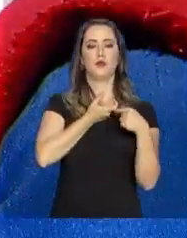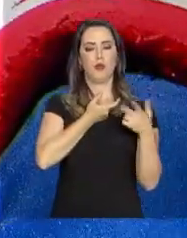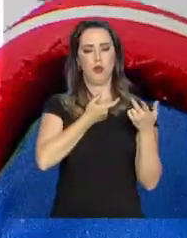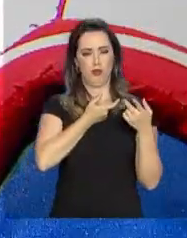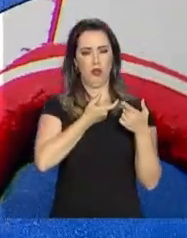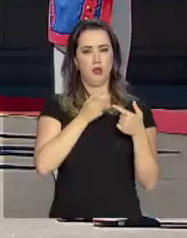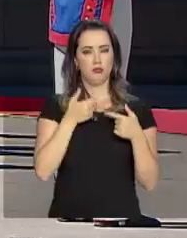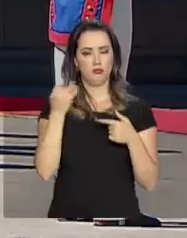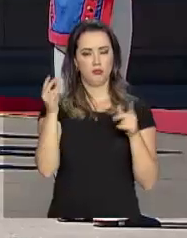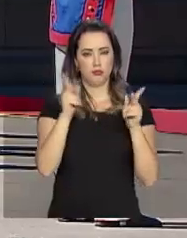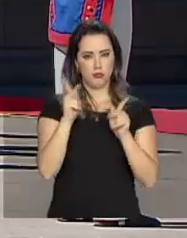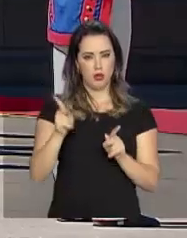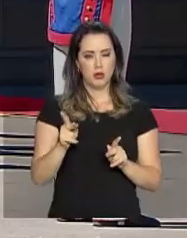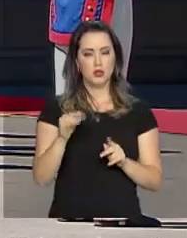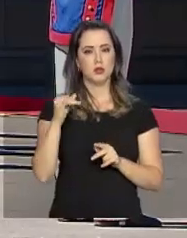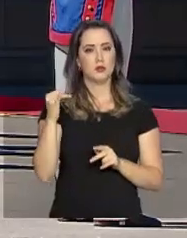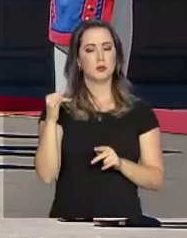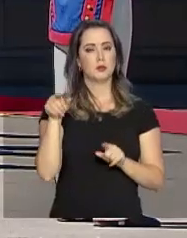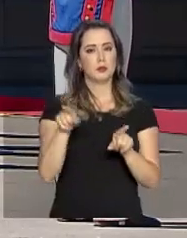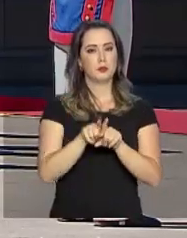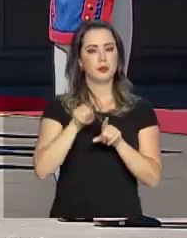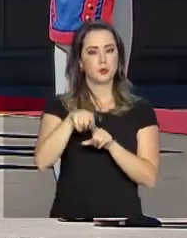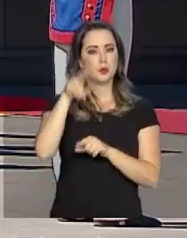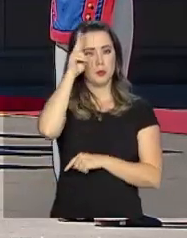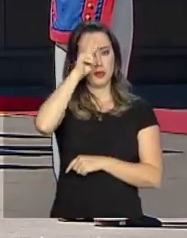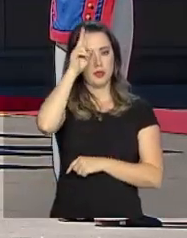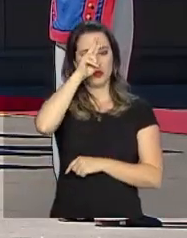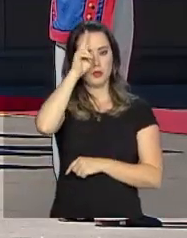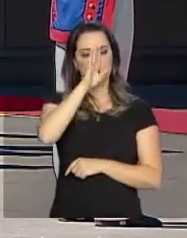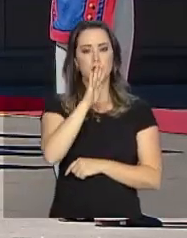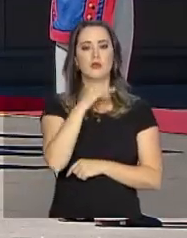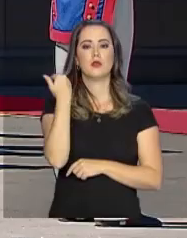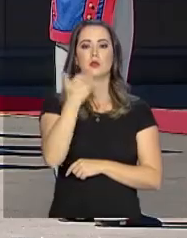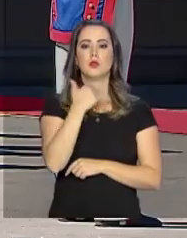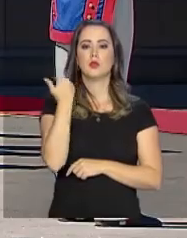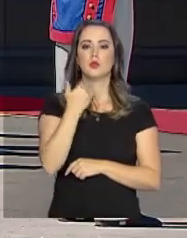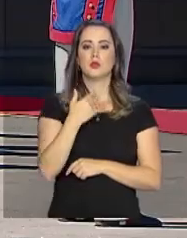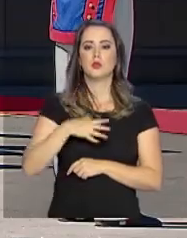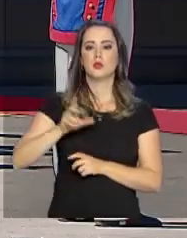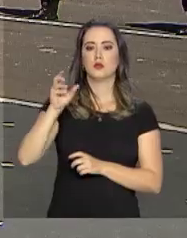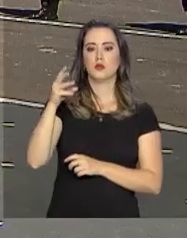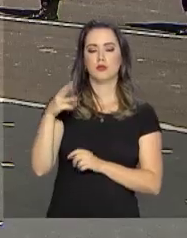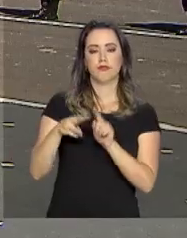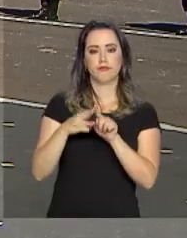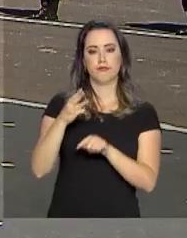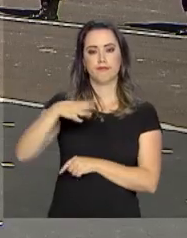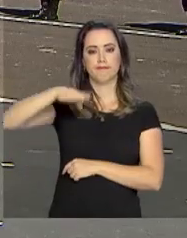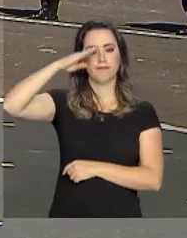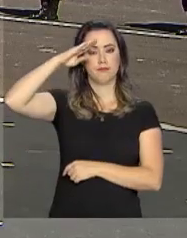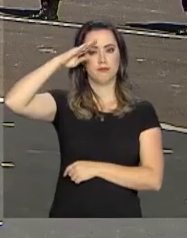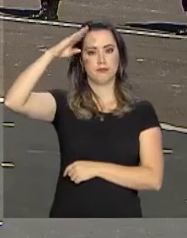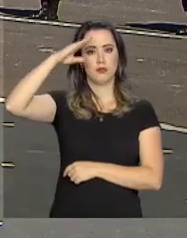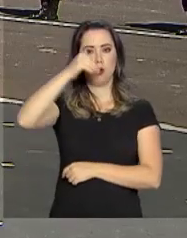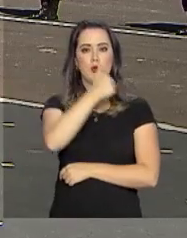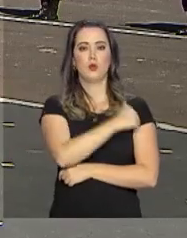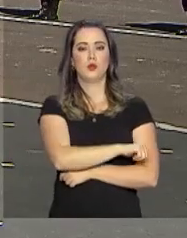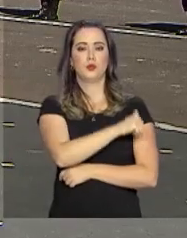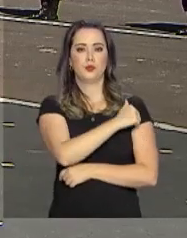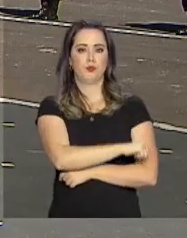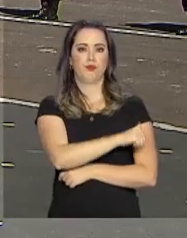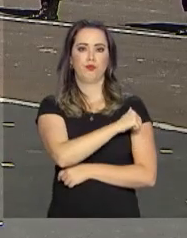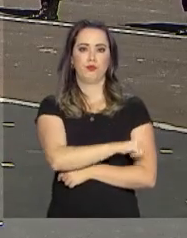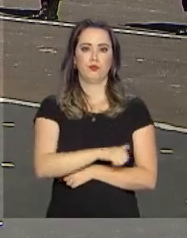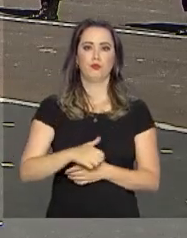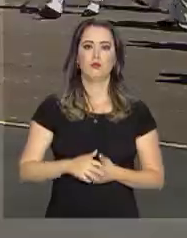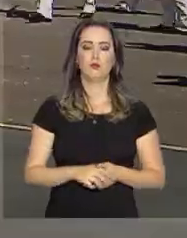Pacificador. Na cerimônia, também foi lembrada a morte recente de soldados, que participavam de operação federal